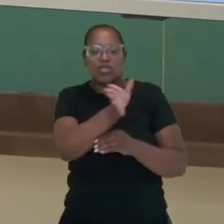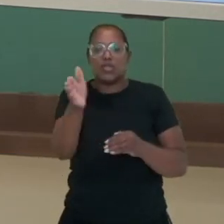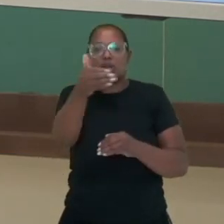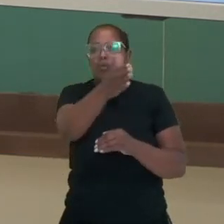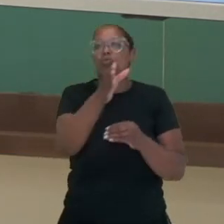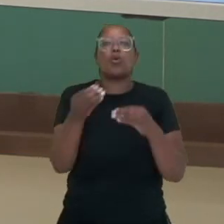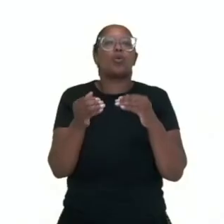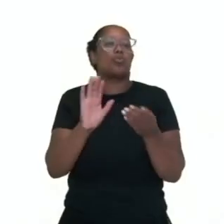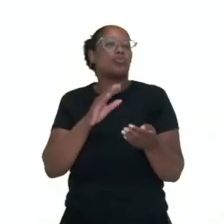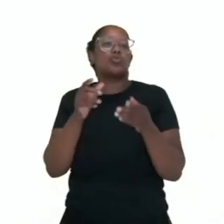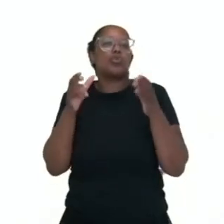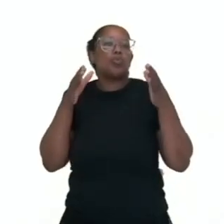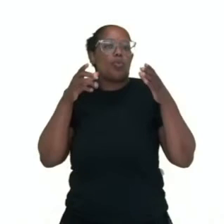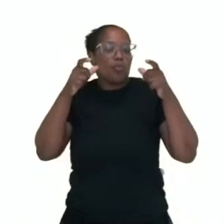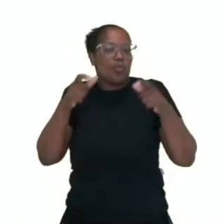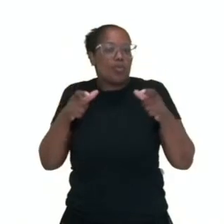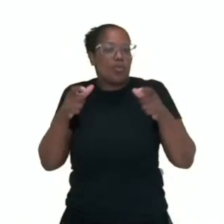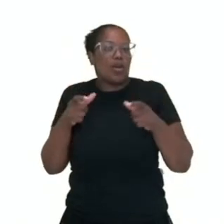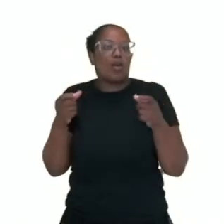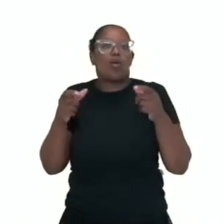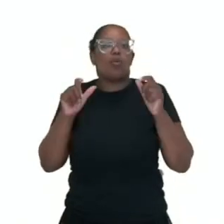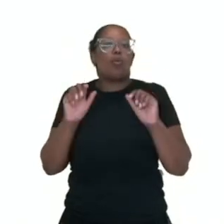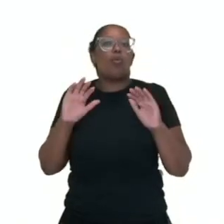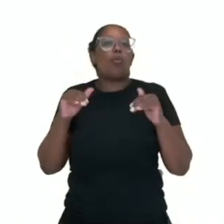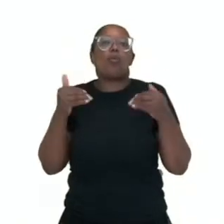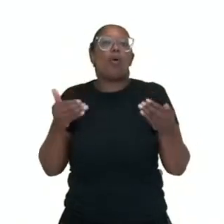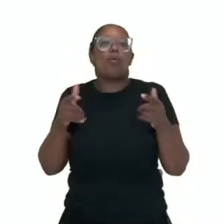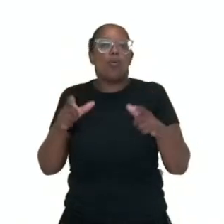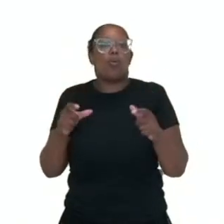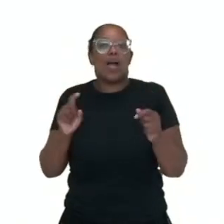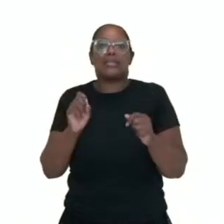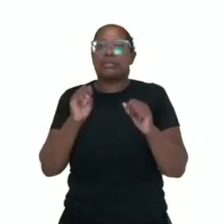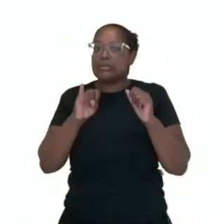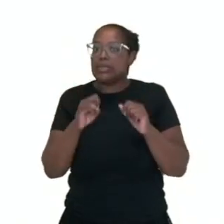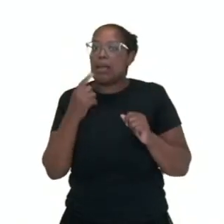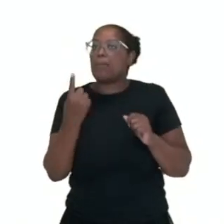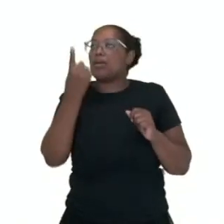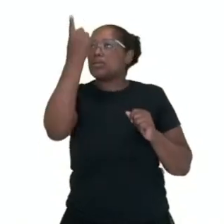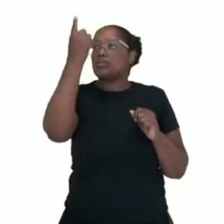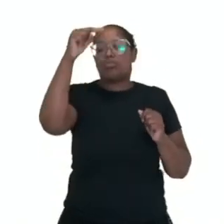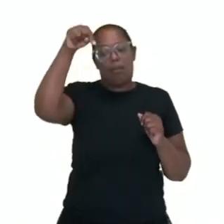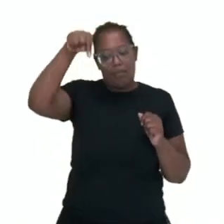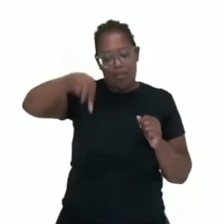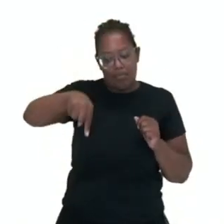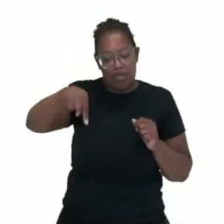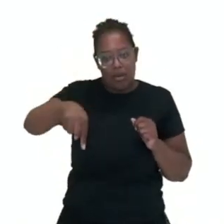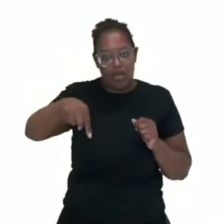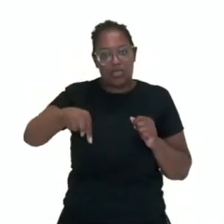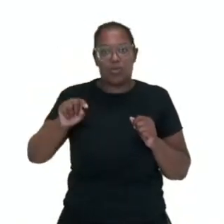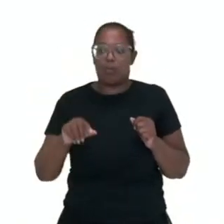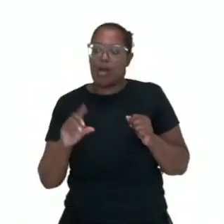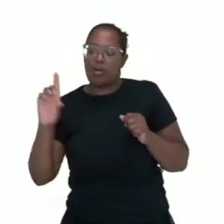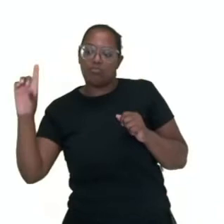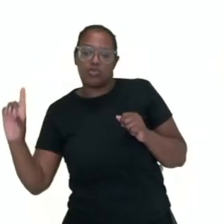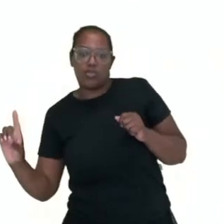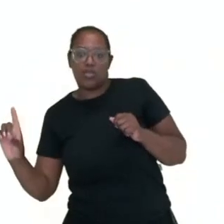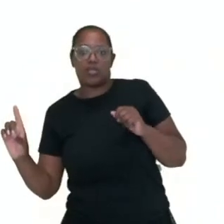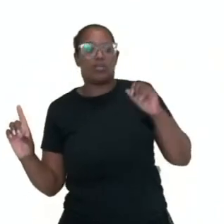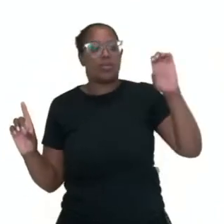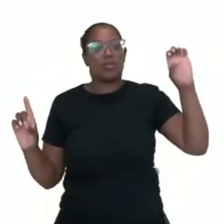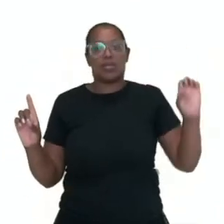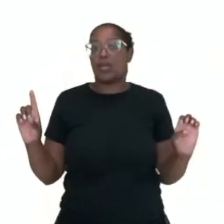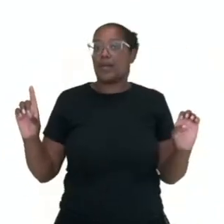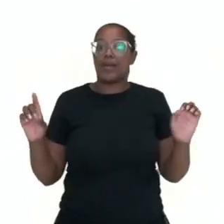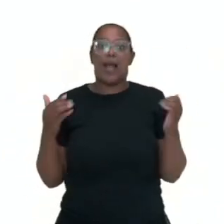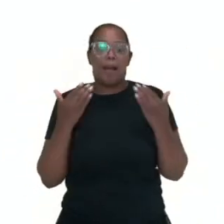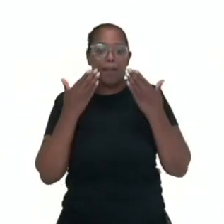movimentar. Então, a gente está falando em que direções? Para cima, para baixo, para o lado, para frente,